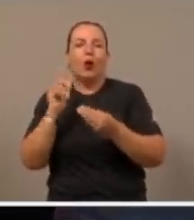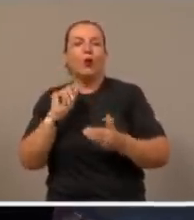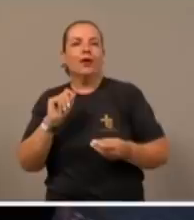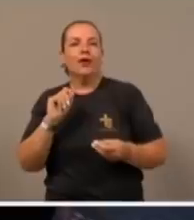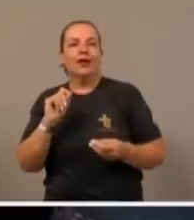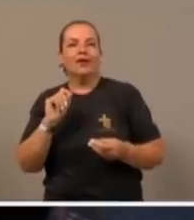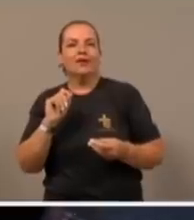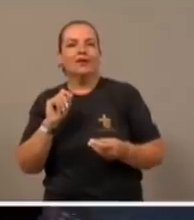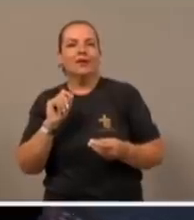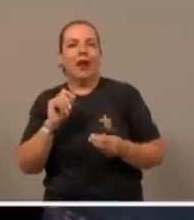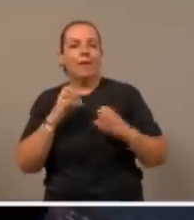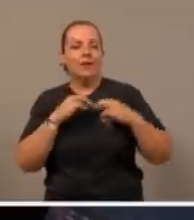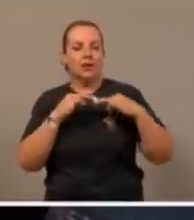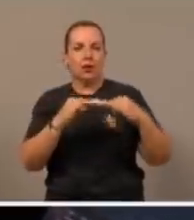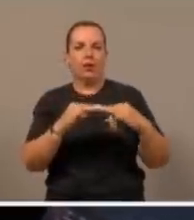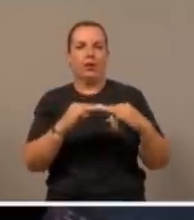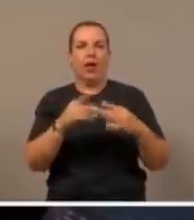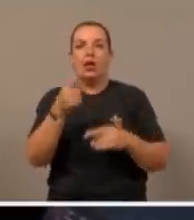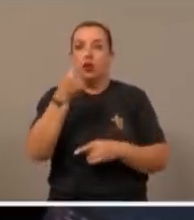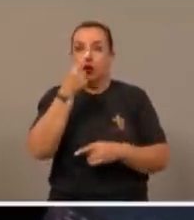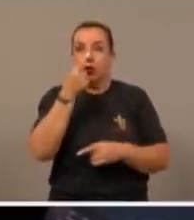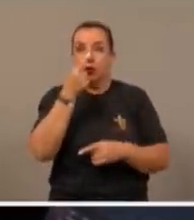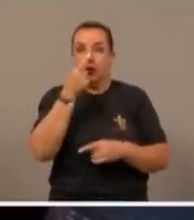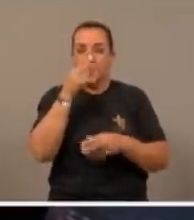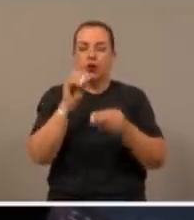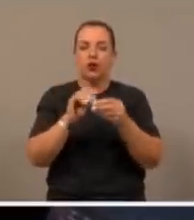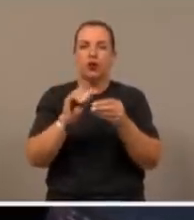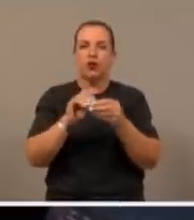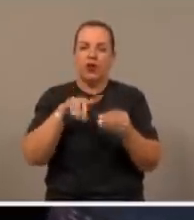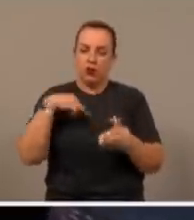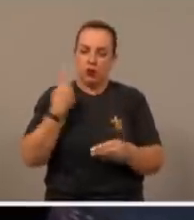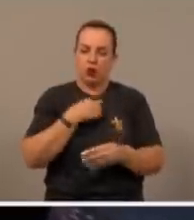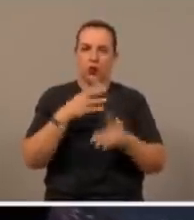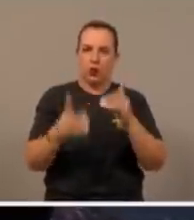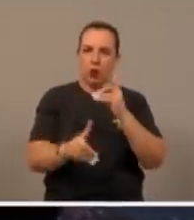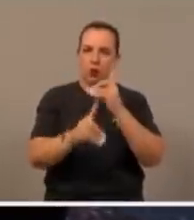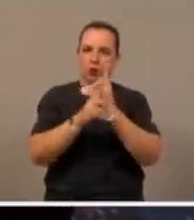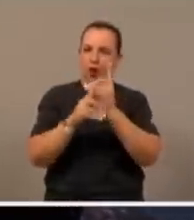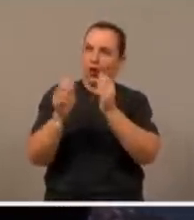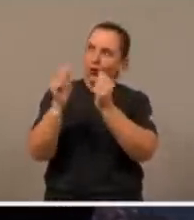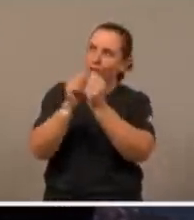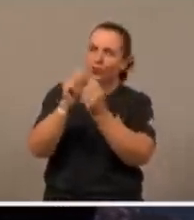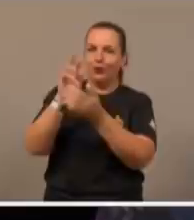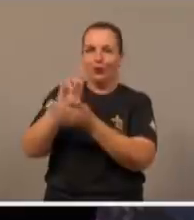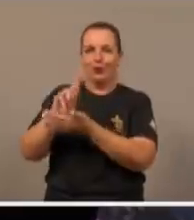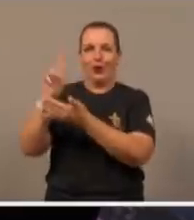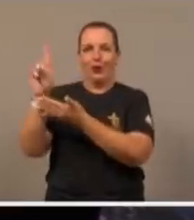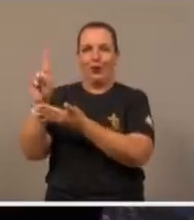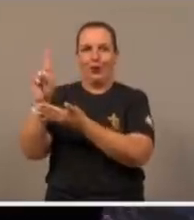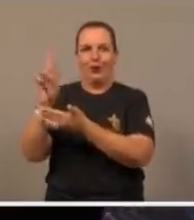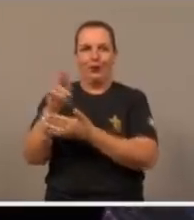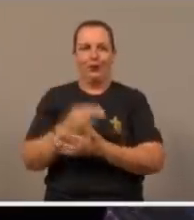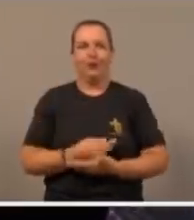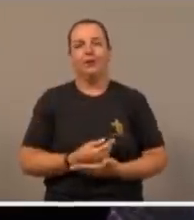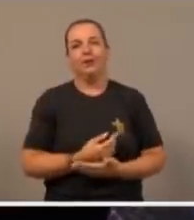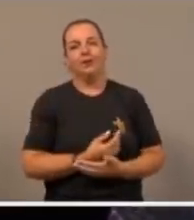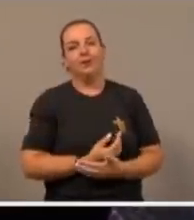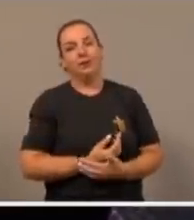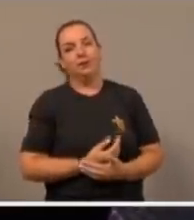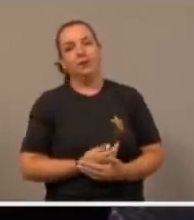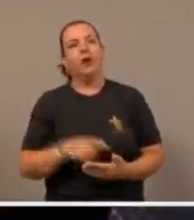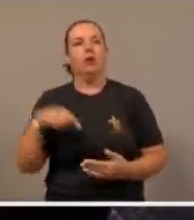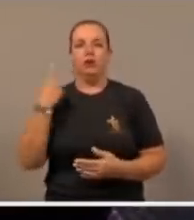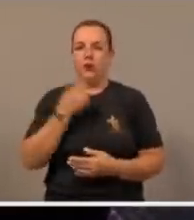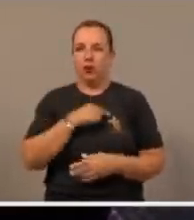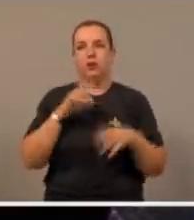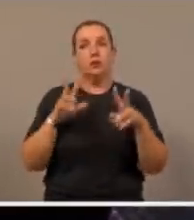sexto, a intimidade nos faz encontrar com o Senhor, é interessante você perceber,